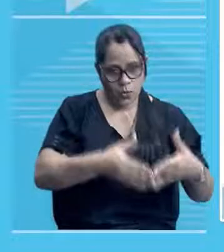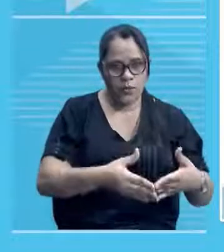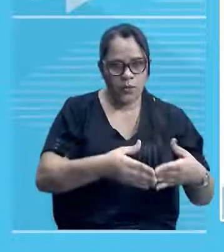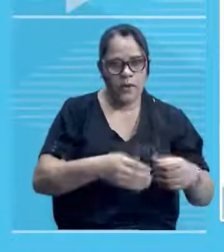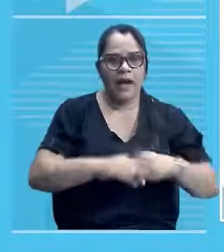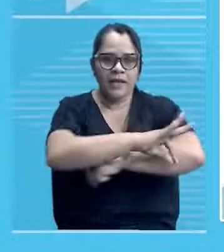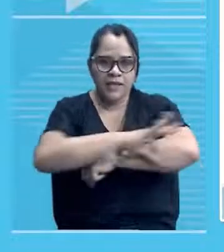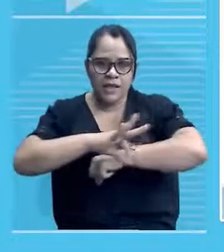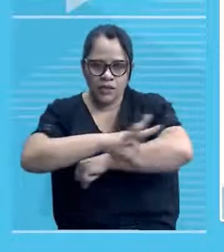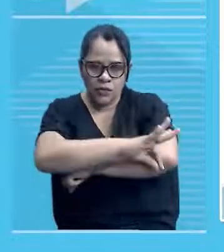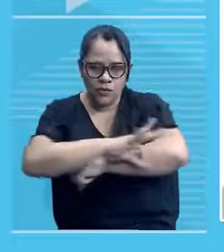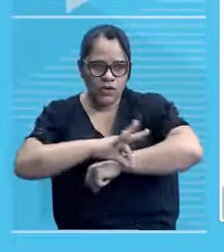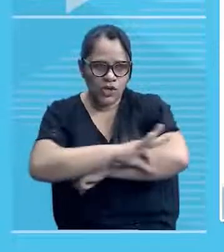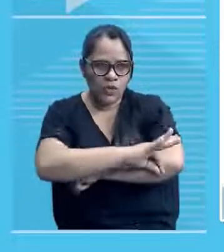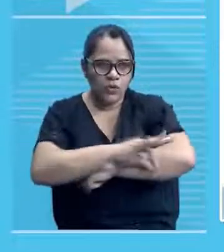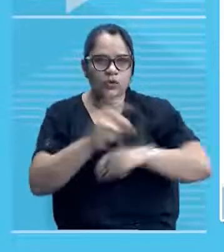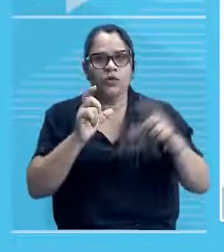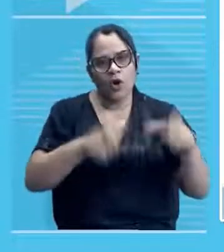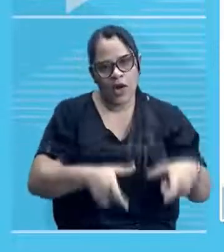Porto das Barcas...